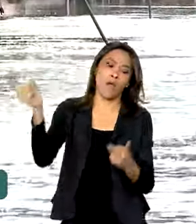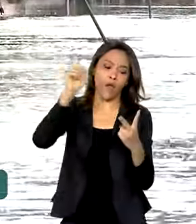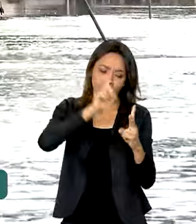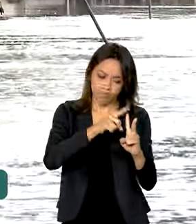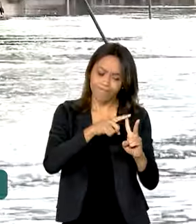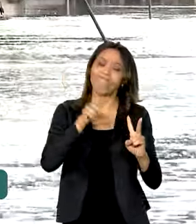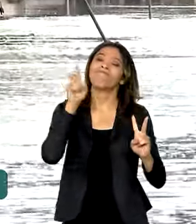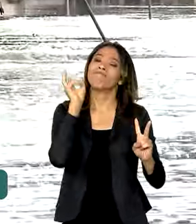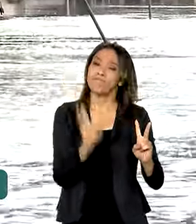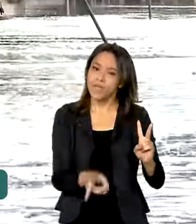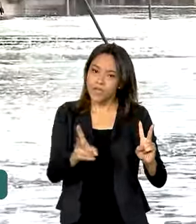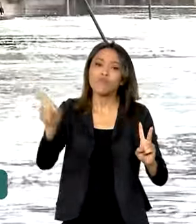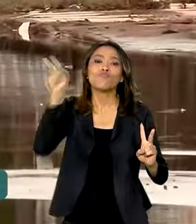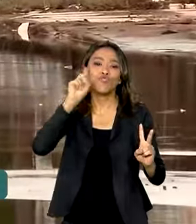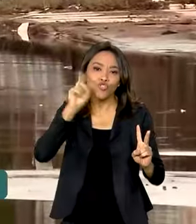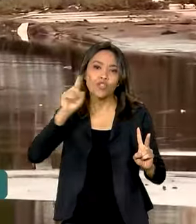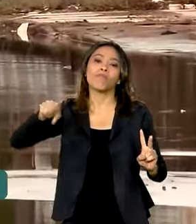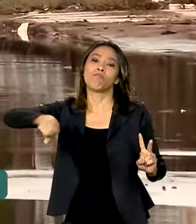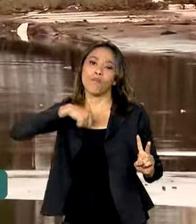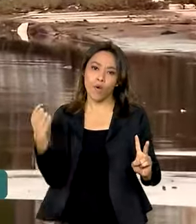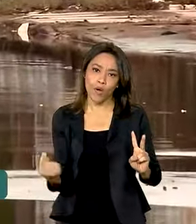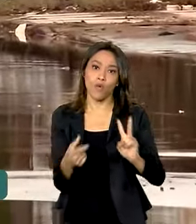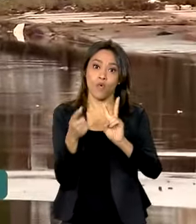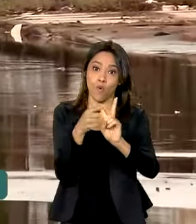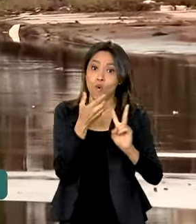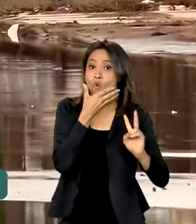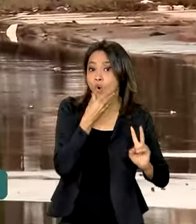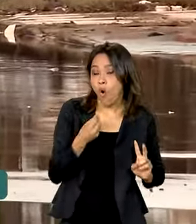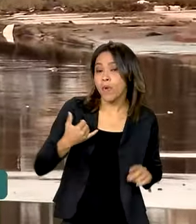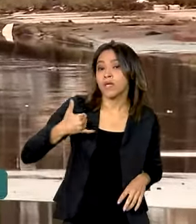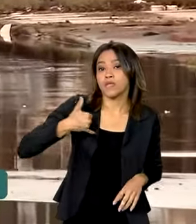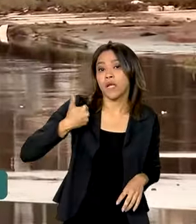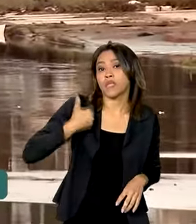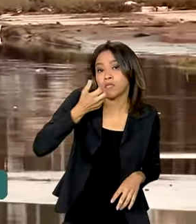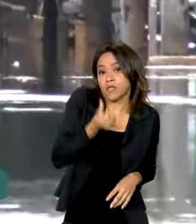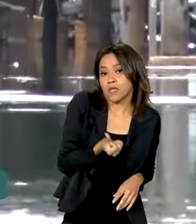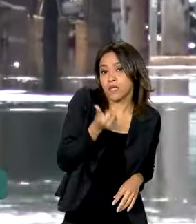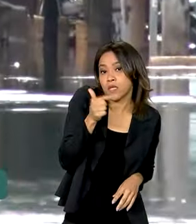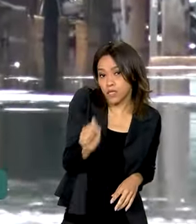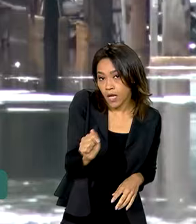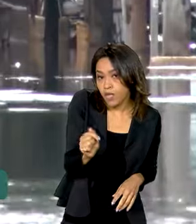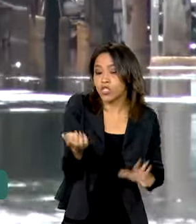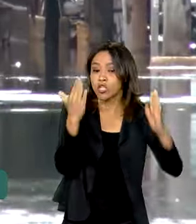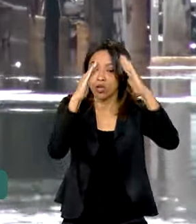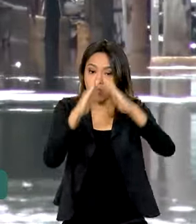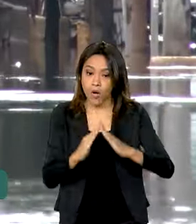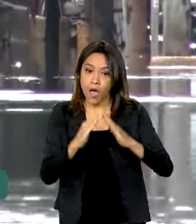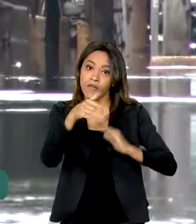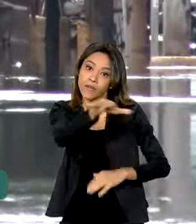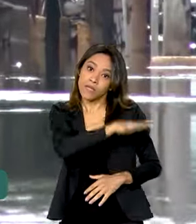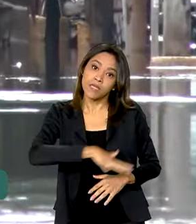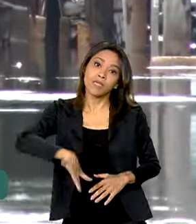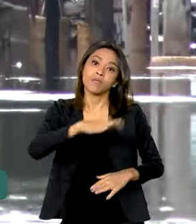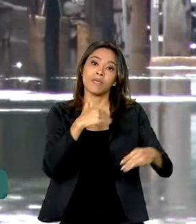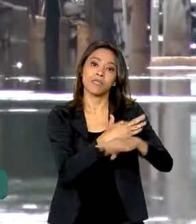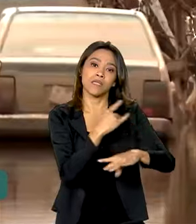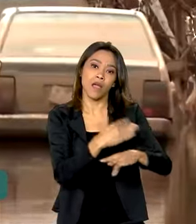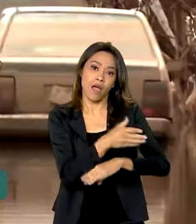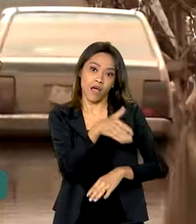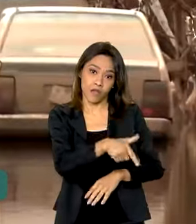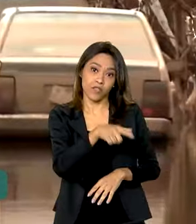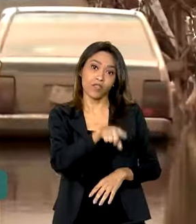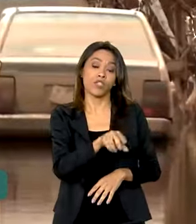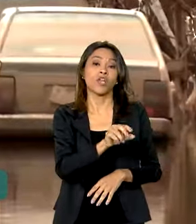morreu no mesmo dia. O homem tinha 67 anos e morava na cidade de Travesseiros,